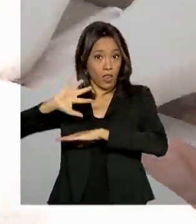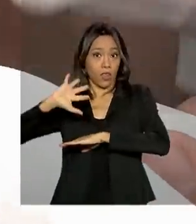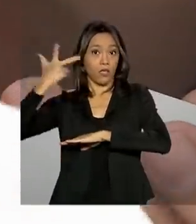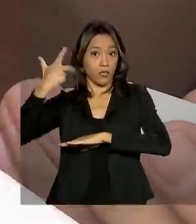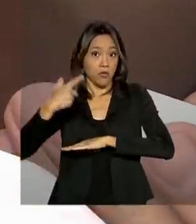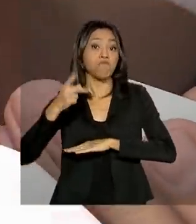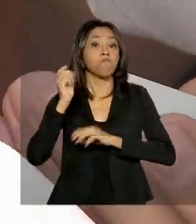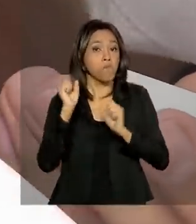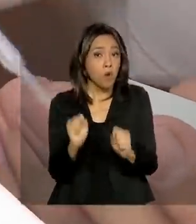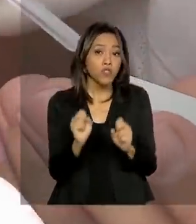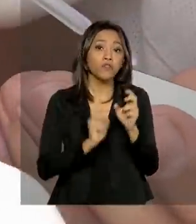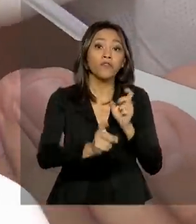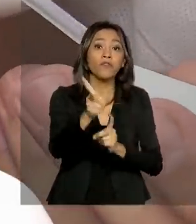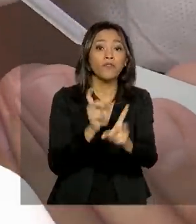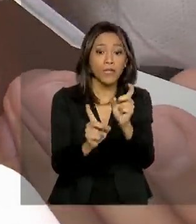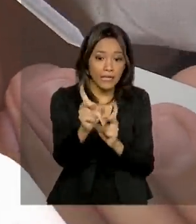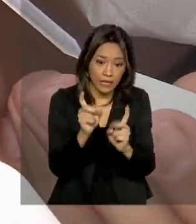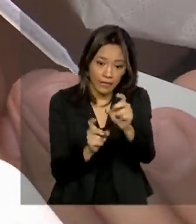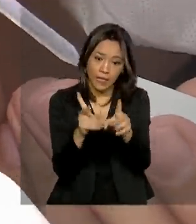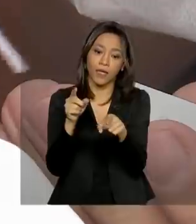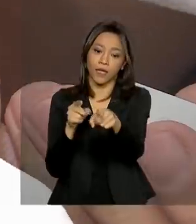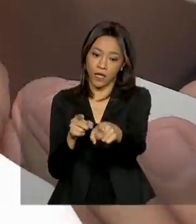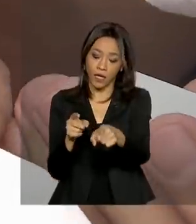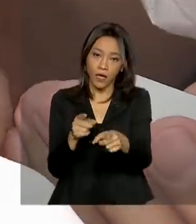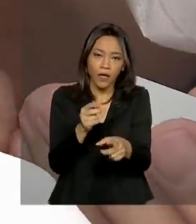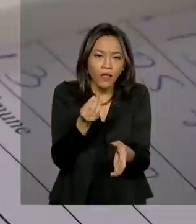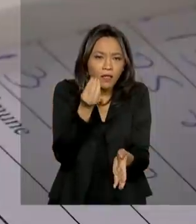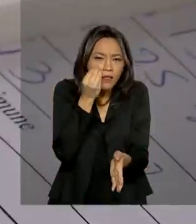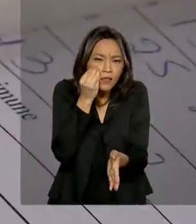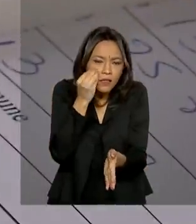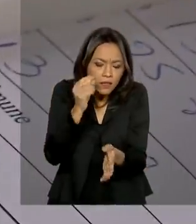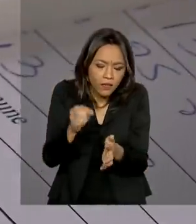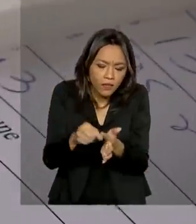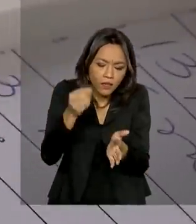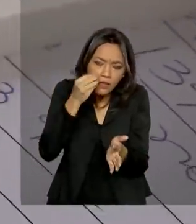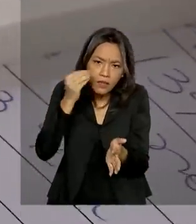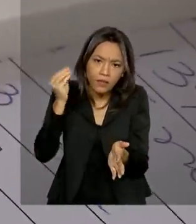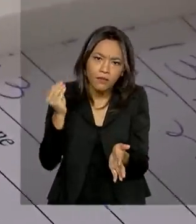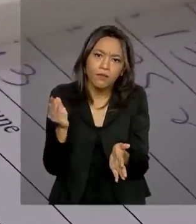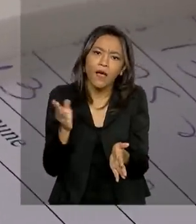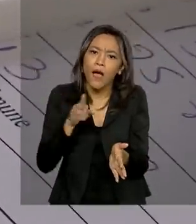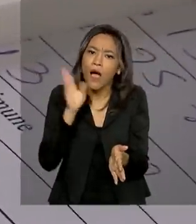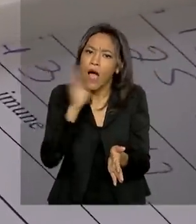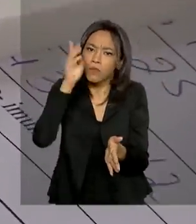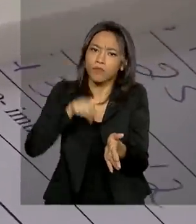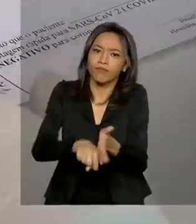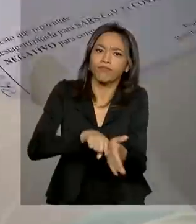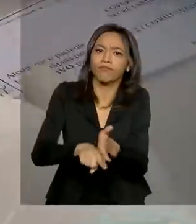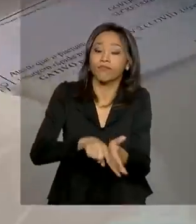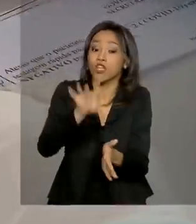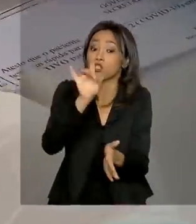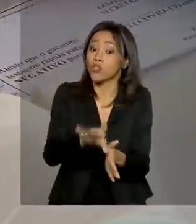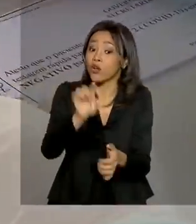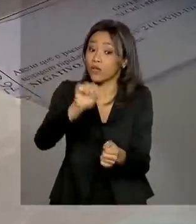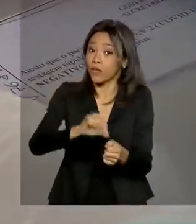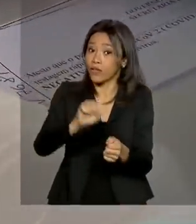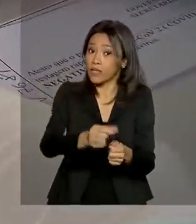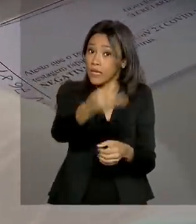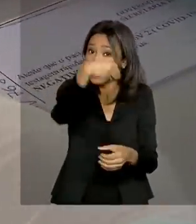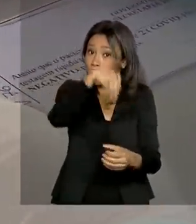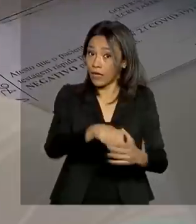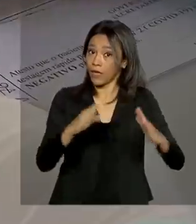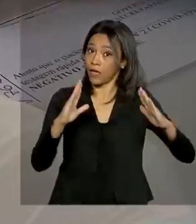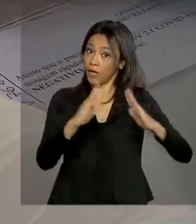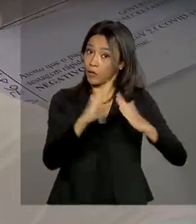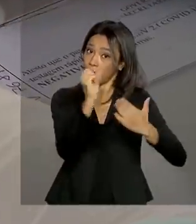aplicação dos testes rápidos nas farmácias e drogarias. Mas o exame só poderá ser realizado dentro do estabelecimento